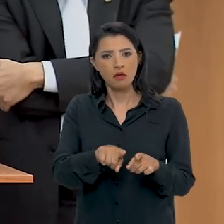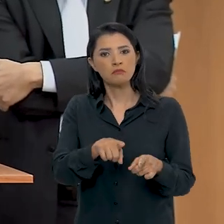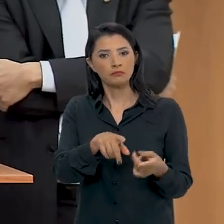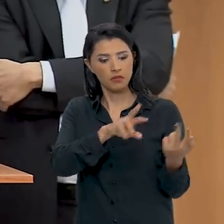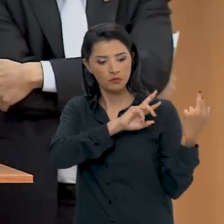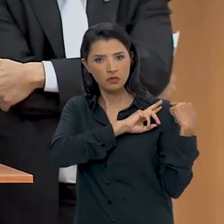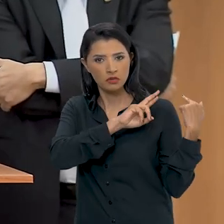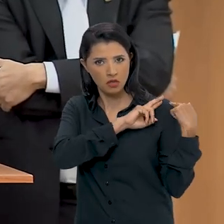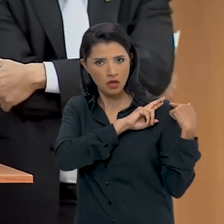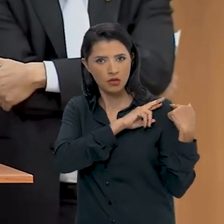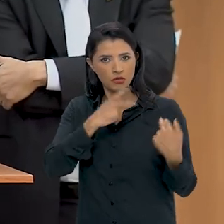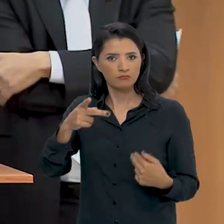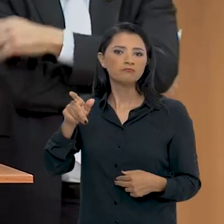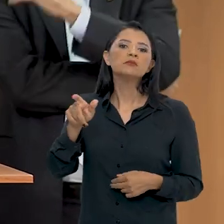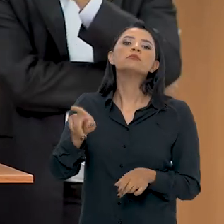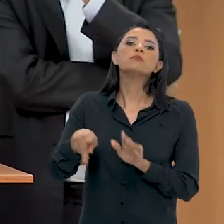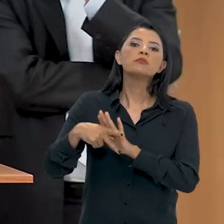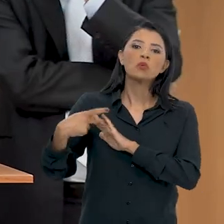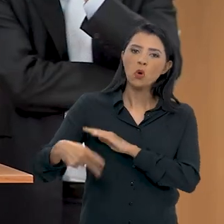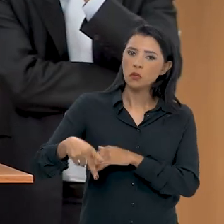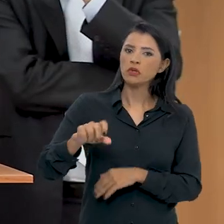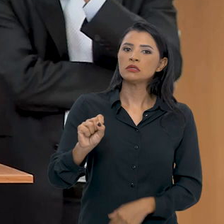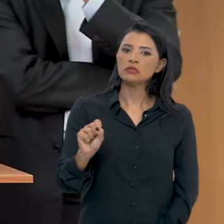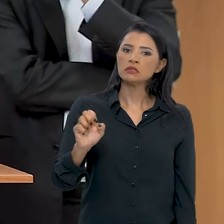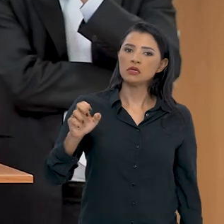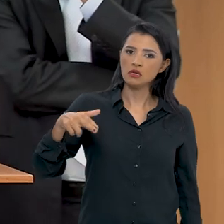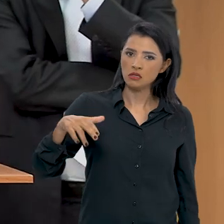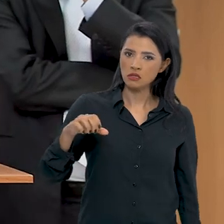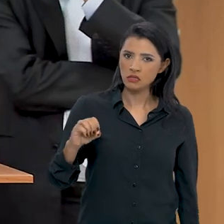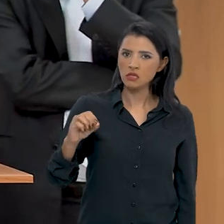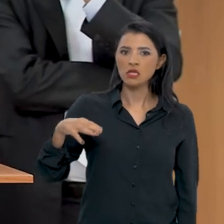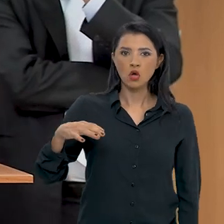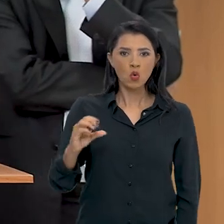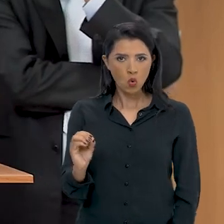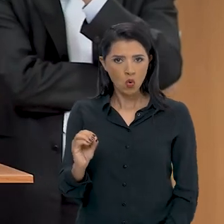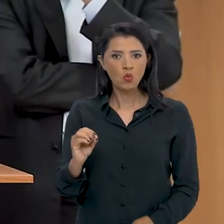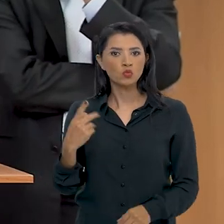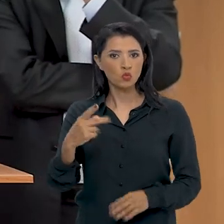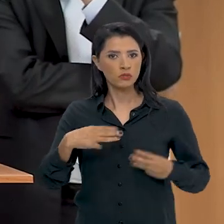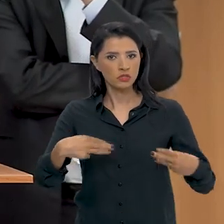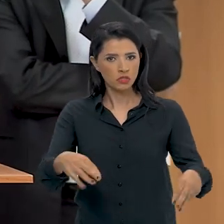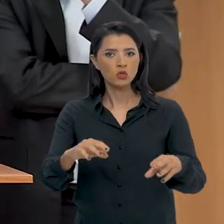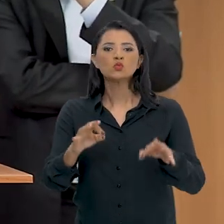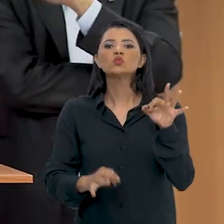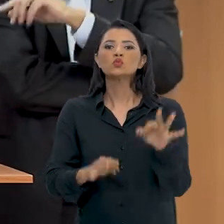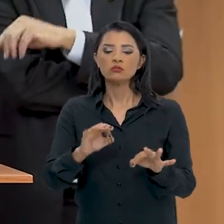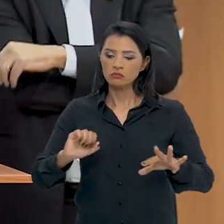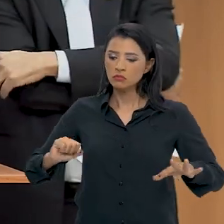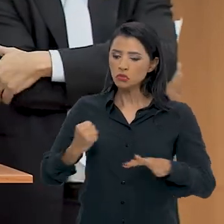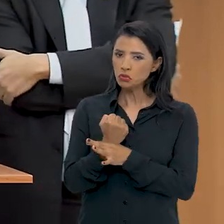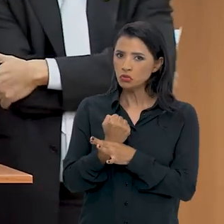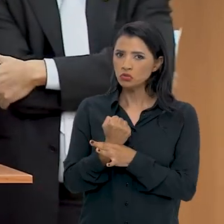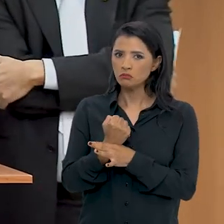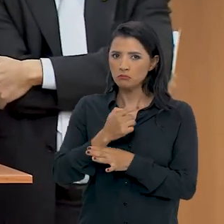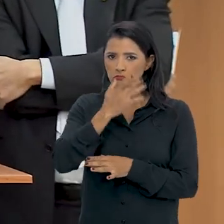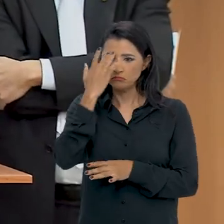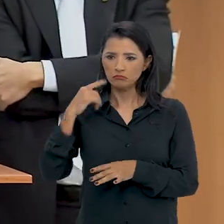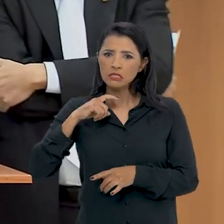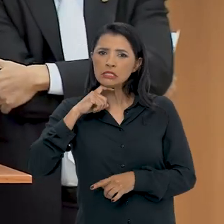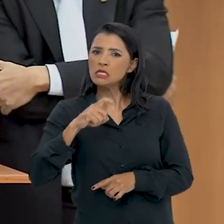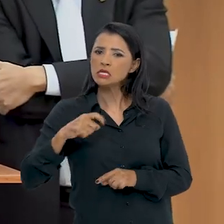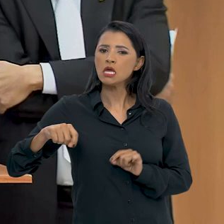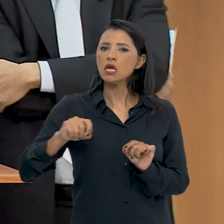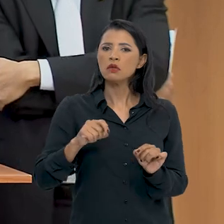E é dever da Secretaria Nacional do Consumidor do Ministério da Justiça garantir que